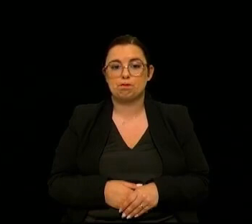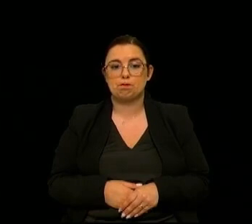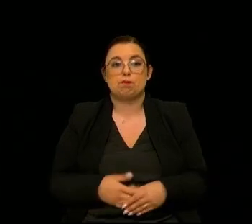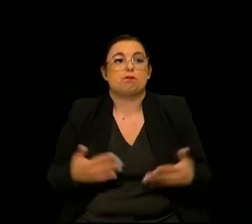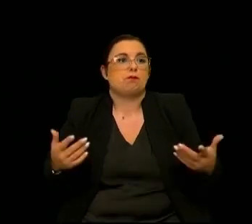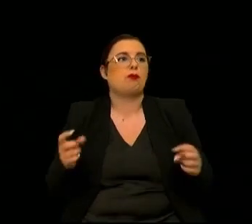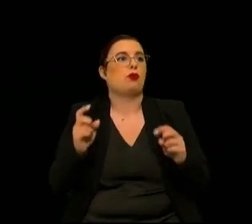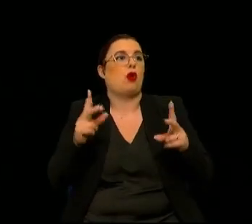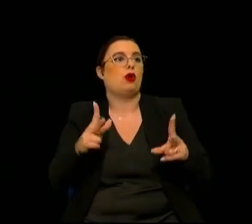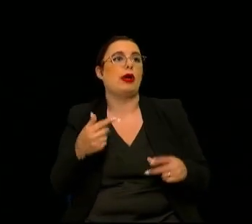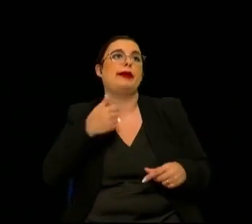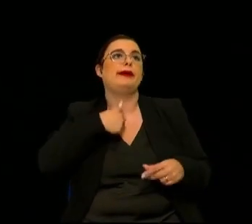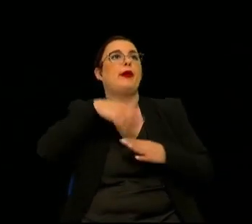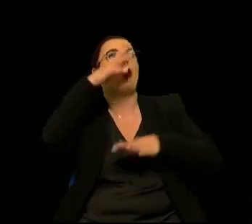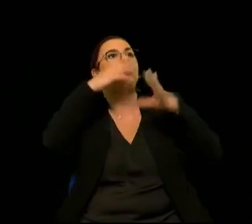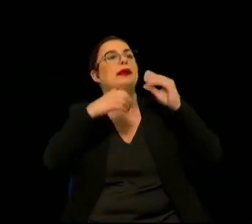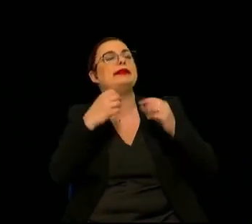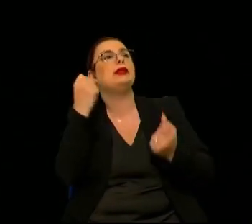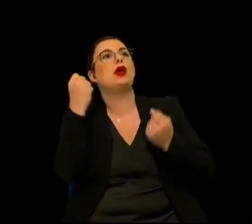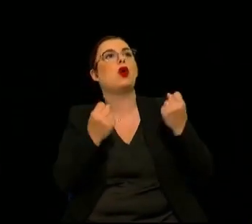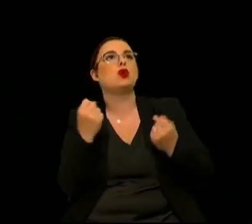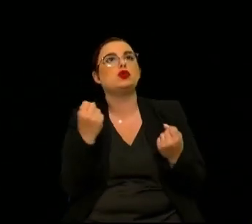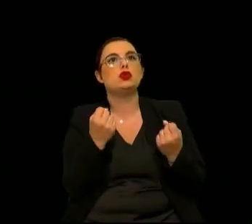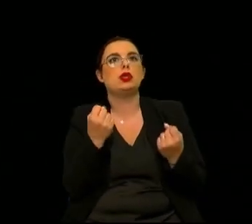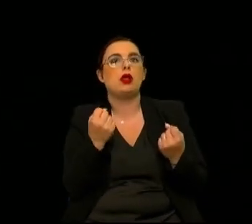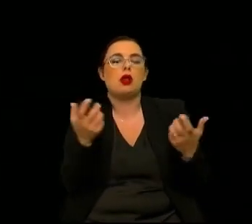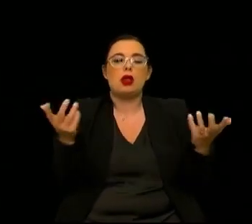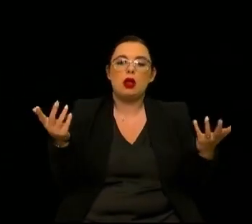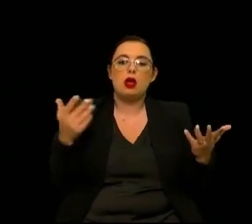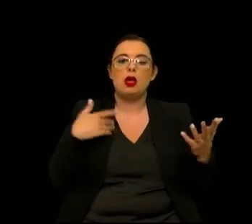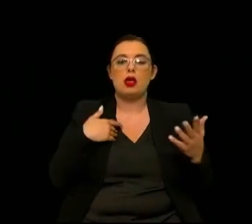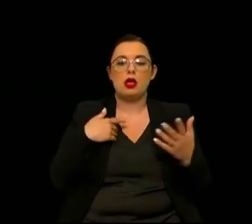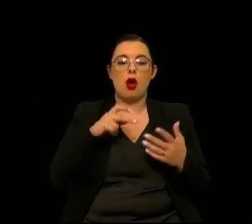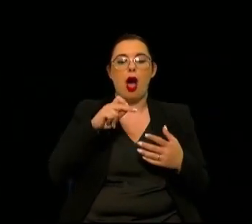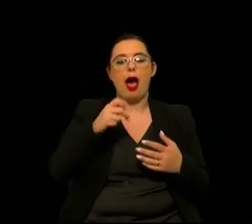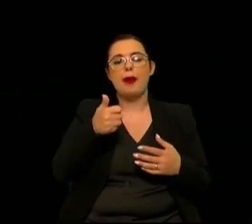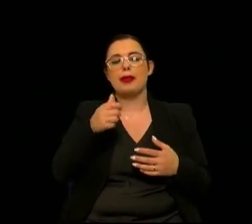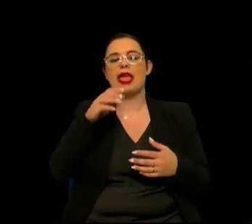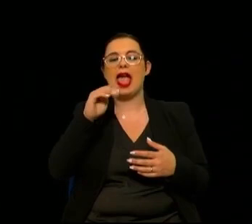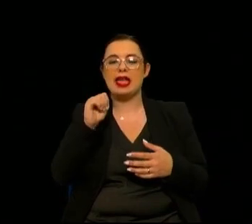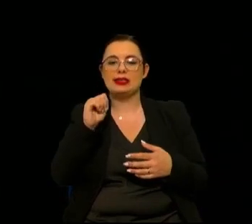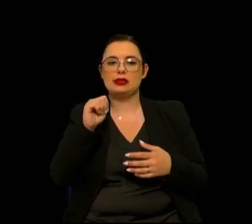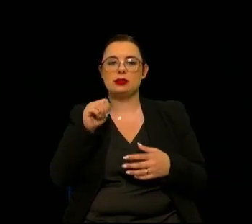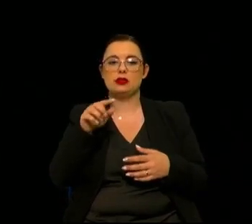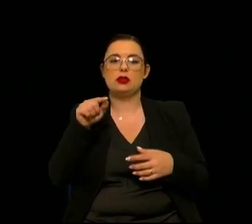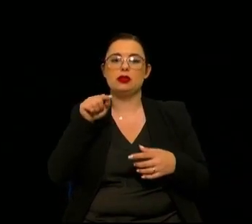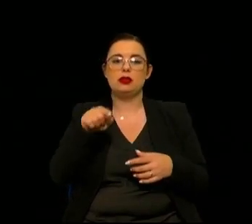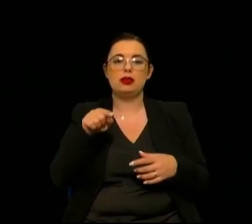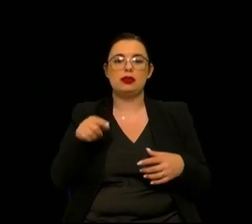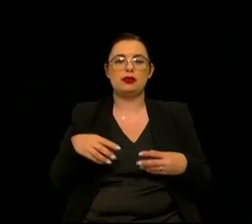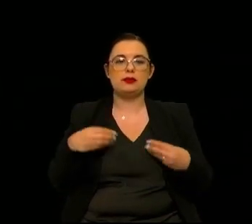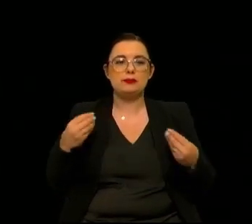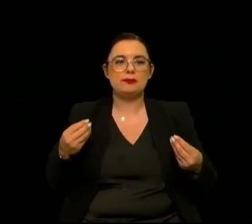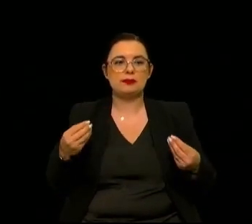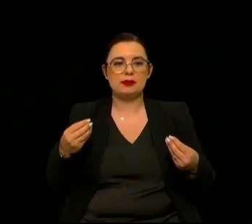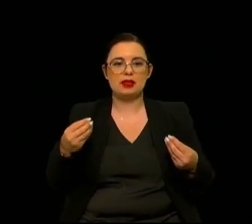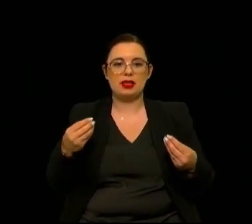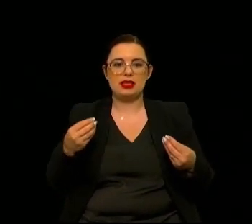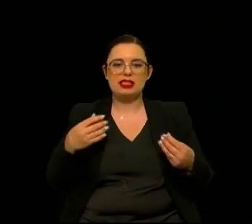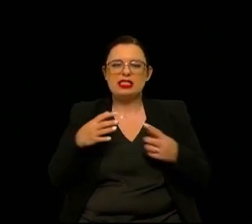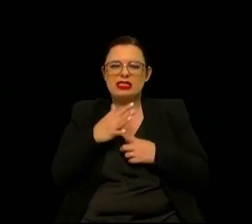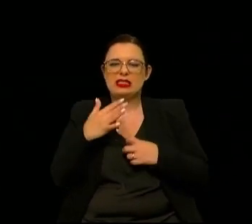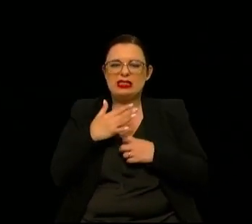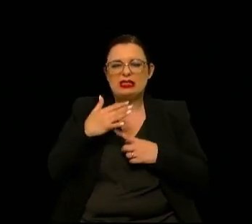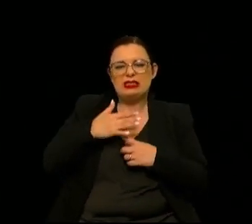Está bem, eu, quando aprendi a conduzir, carregava no ABS, e aquilo causou-me uma certa